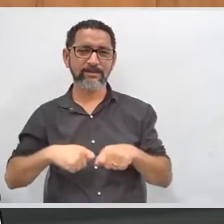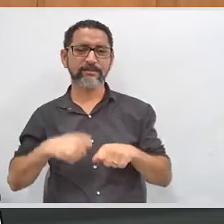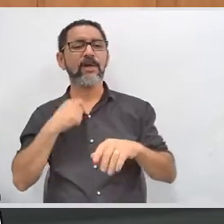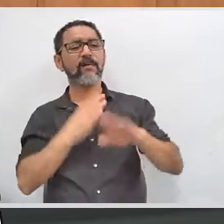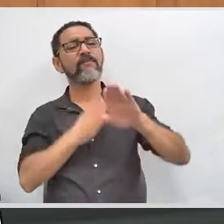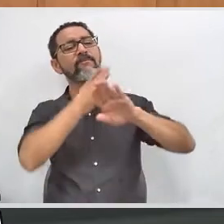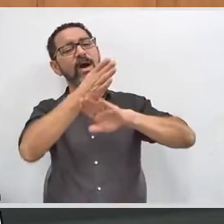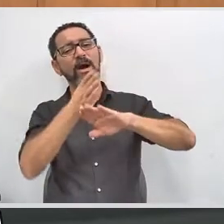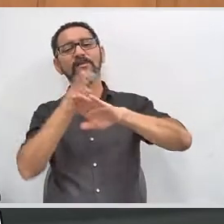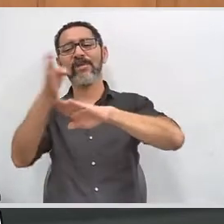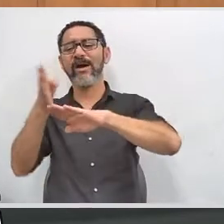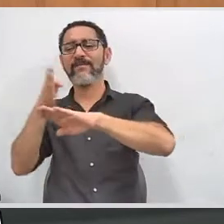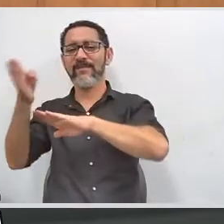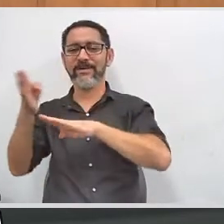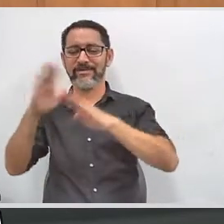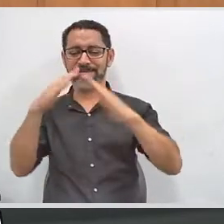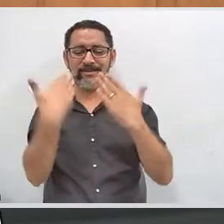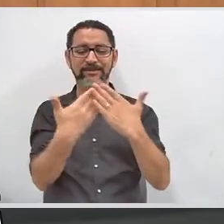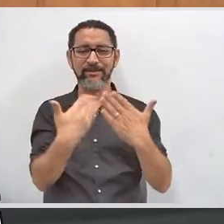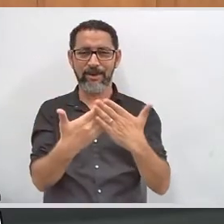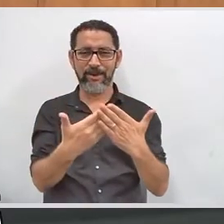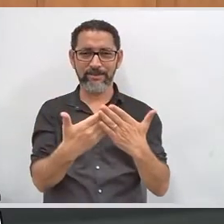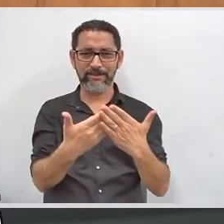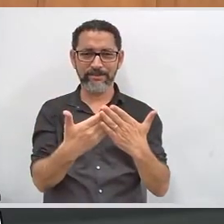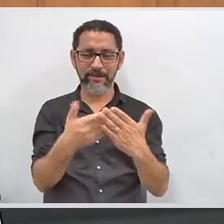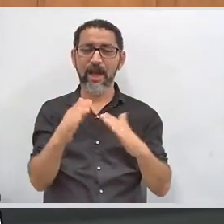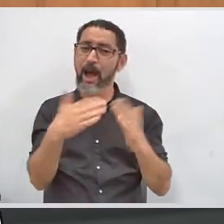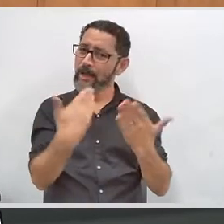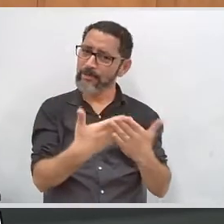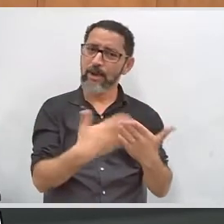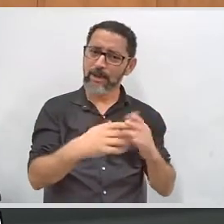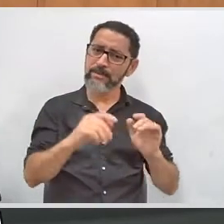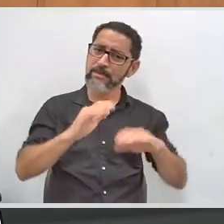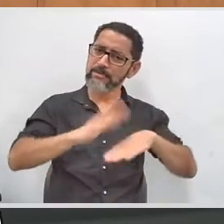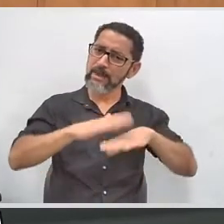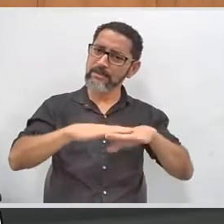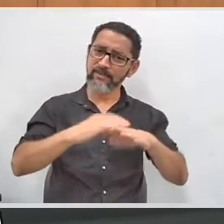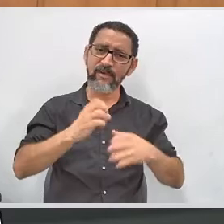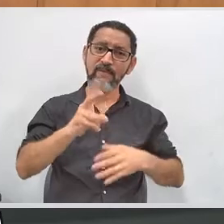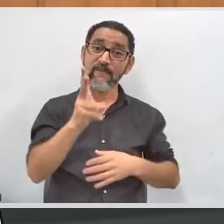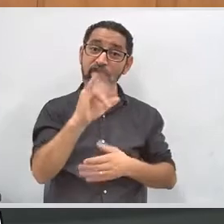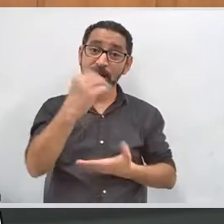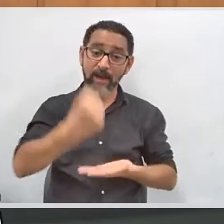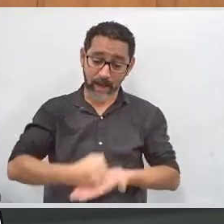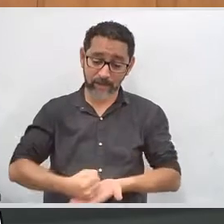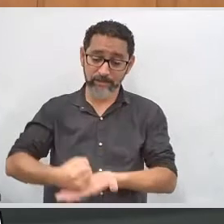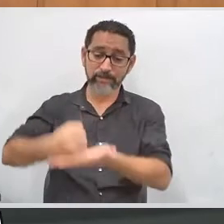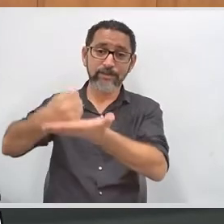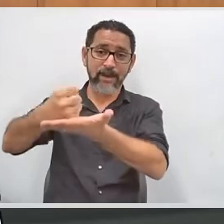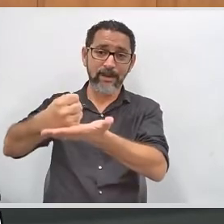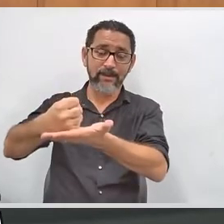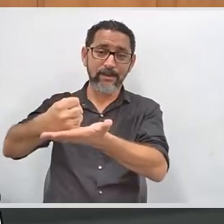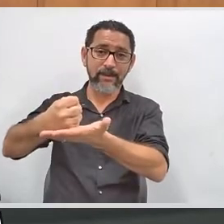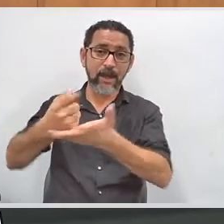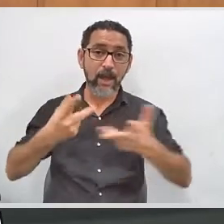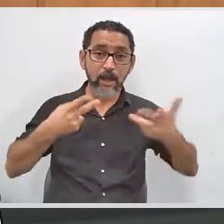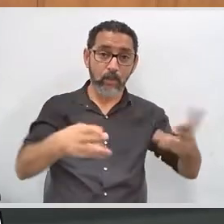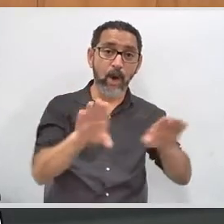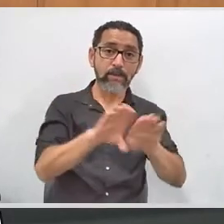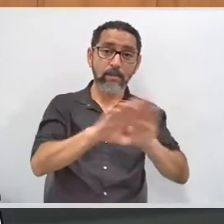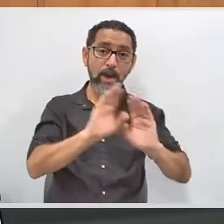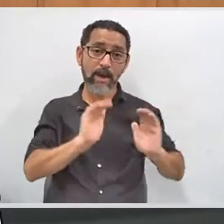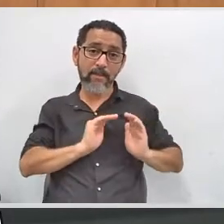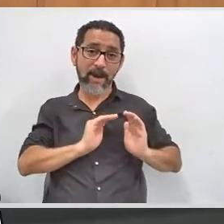escolas, que as escolas terão suporte para nos ajudar, assim como as